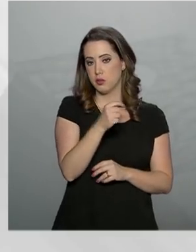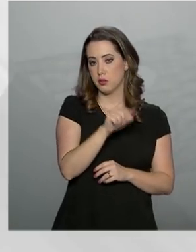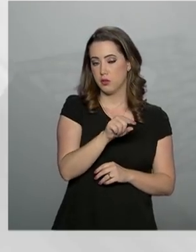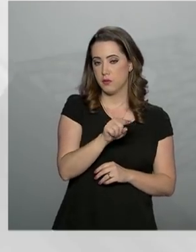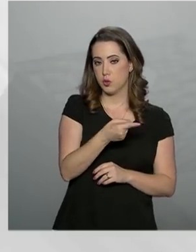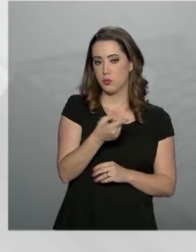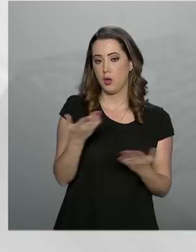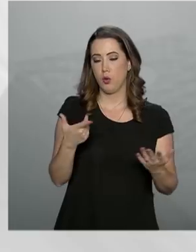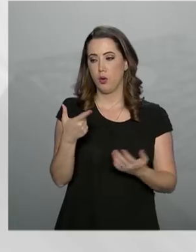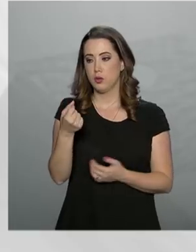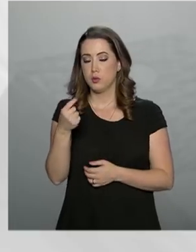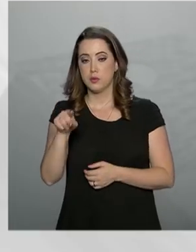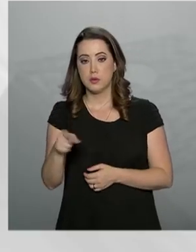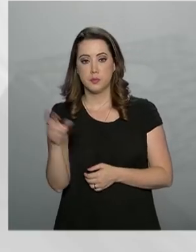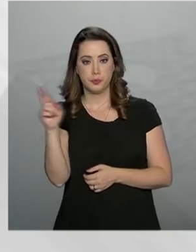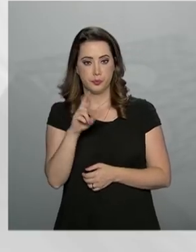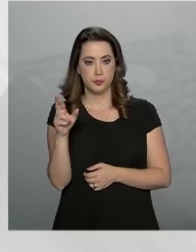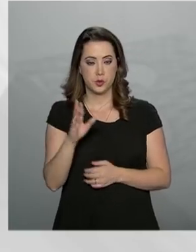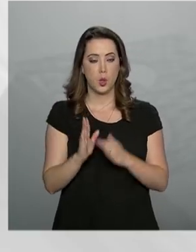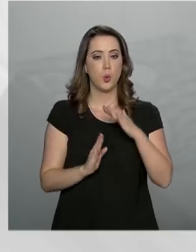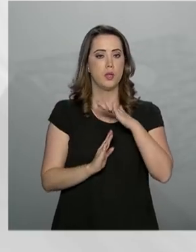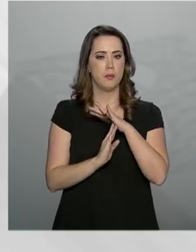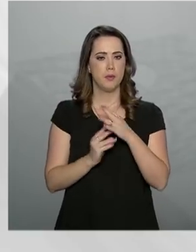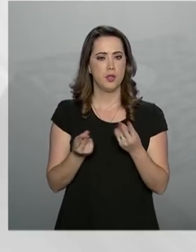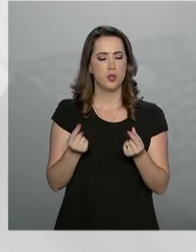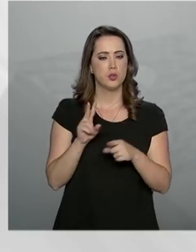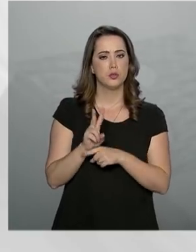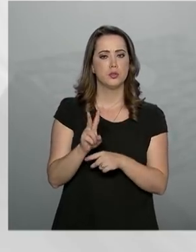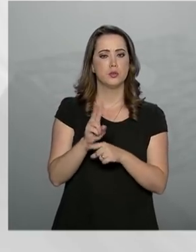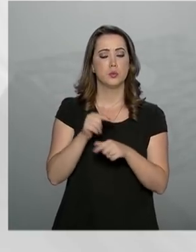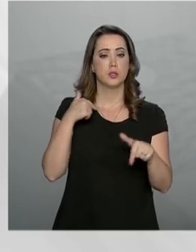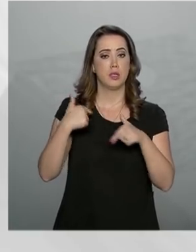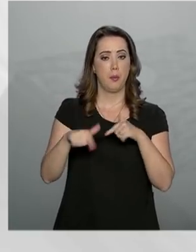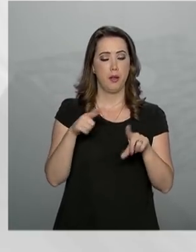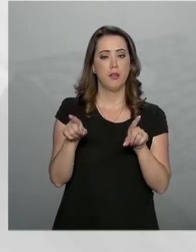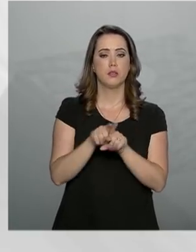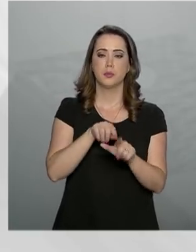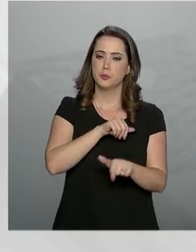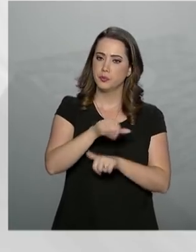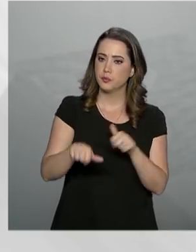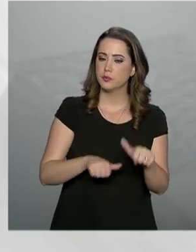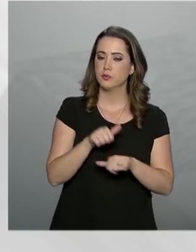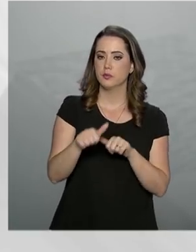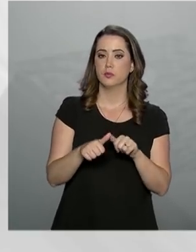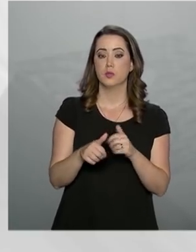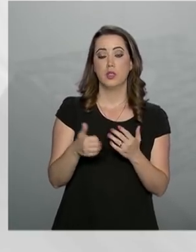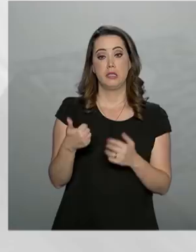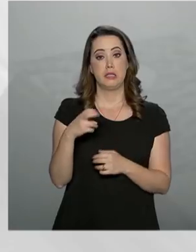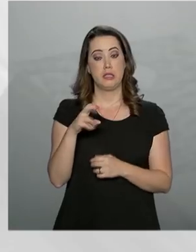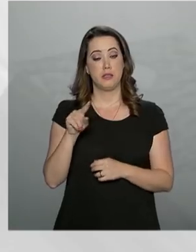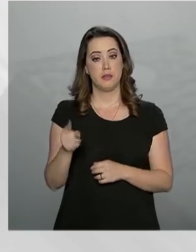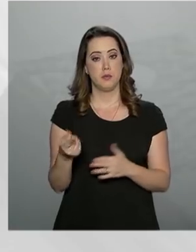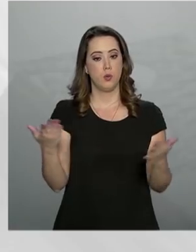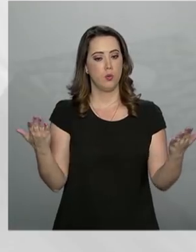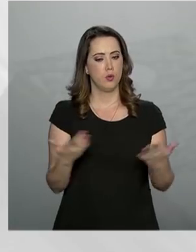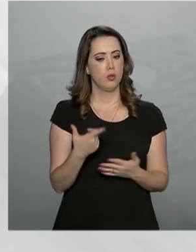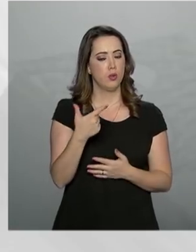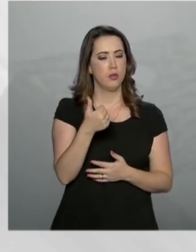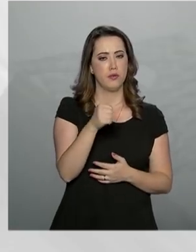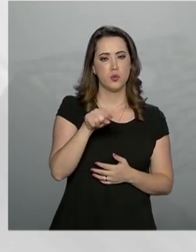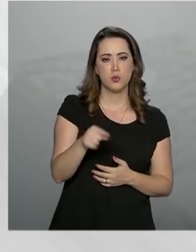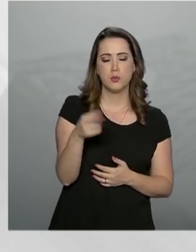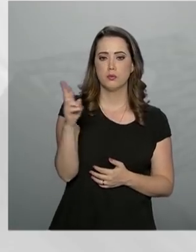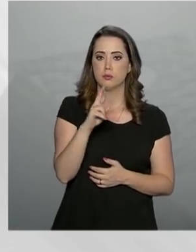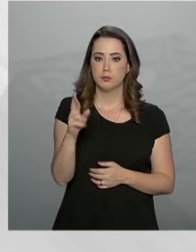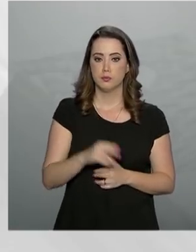200 mil reais. O limite de crédito para operações também foi alterado, de 15 mil para 21 mil